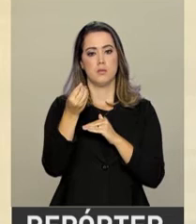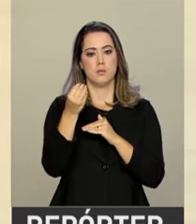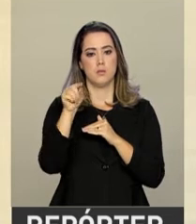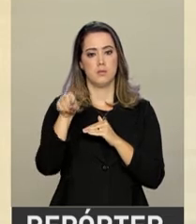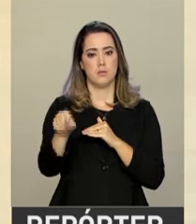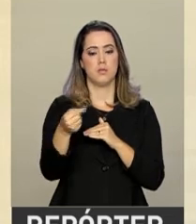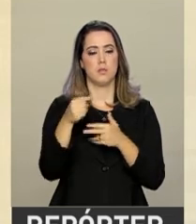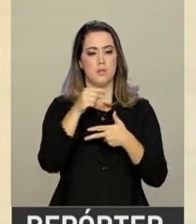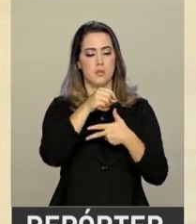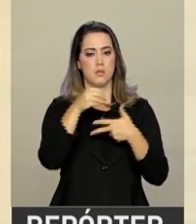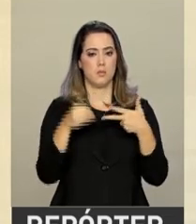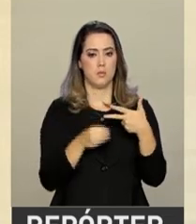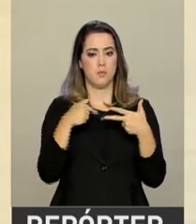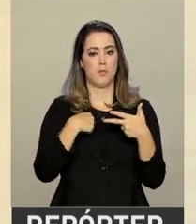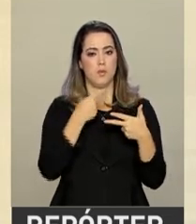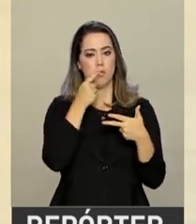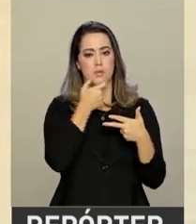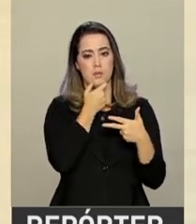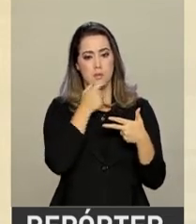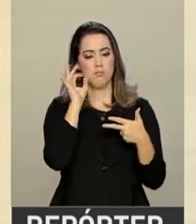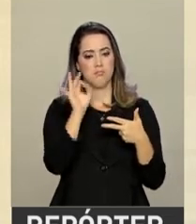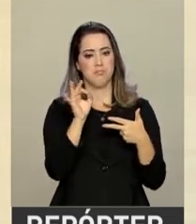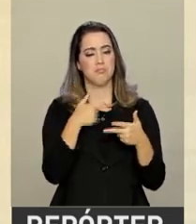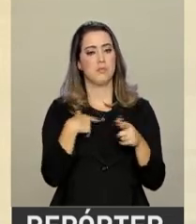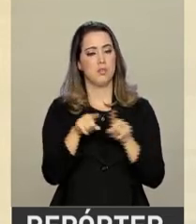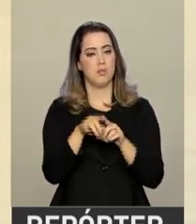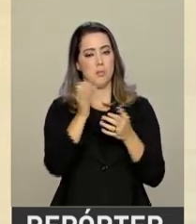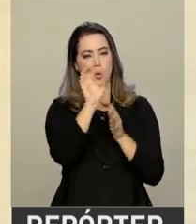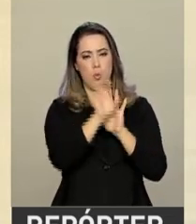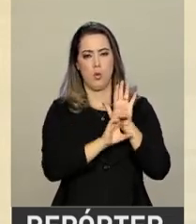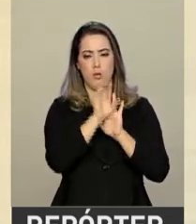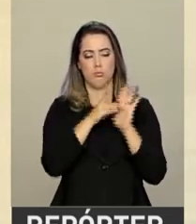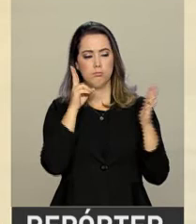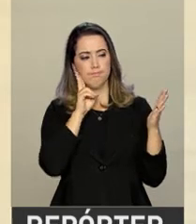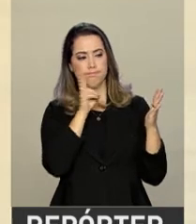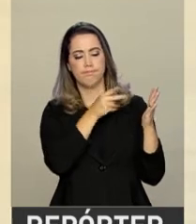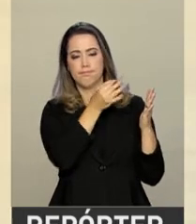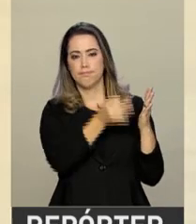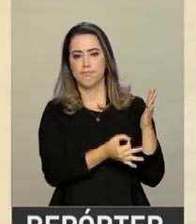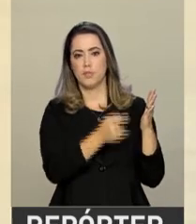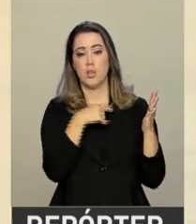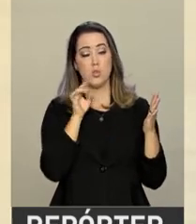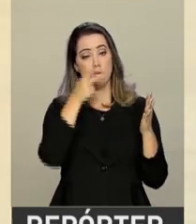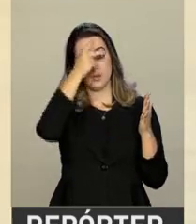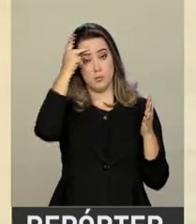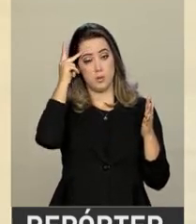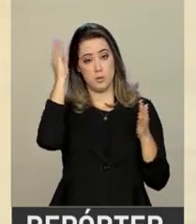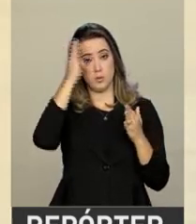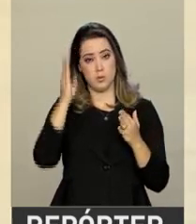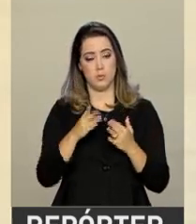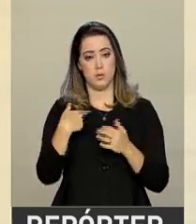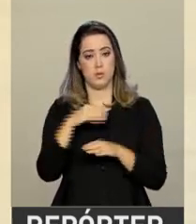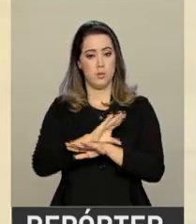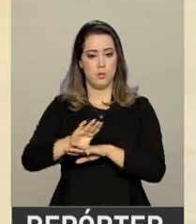600 pontos no Enem e comprovar que falam inglês. Eles também passaram por uma análise de currículo. Apenas os candidatos brasileiros